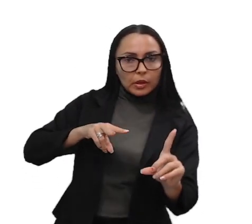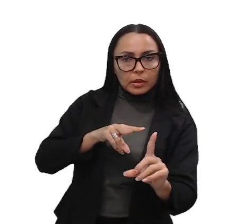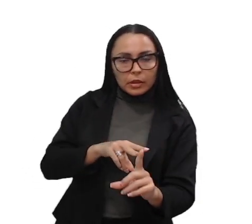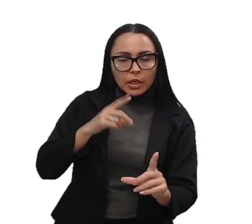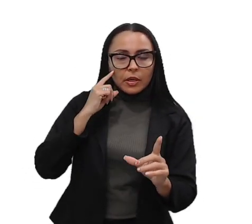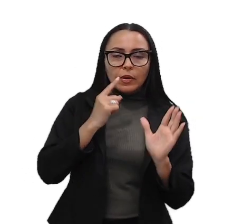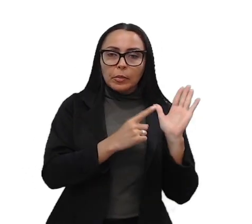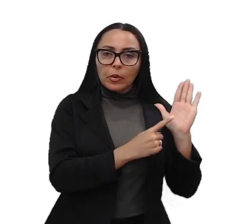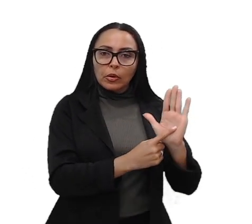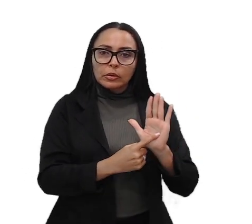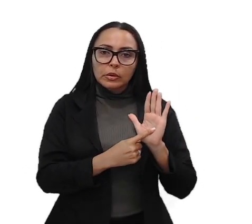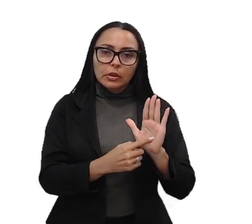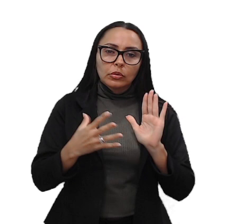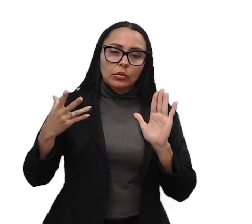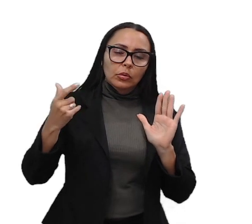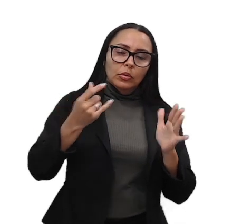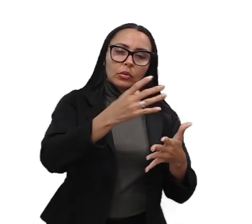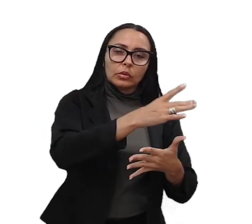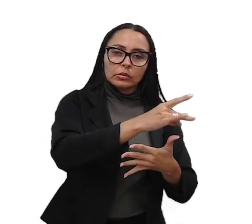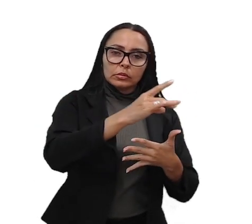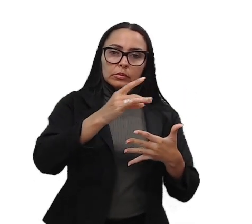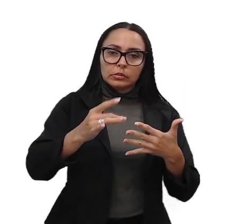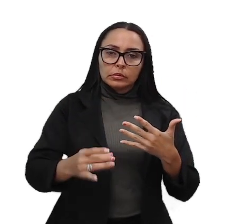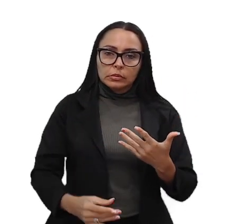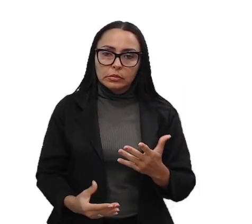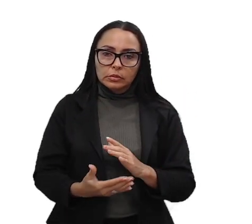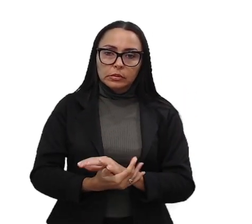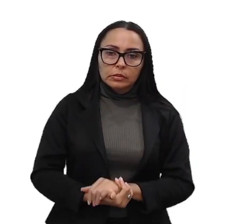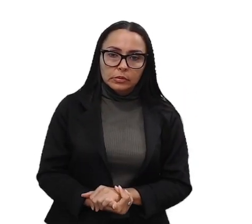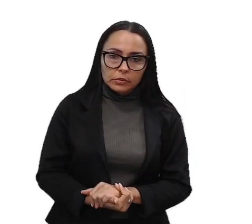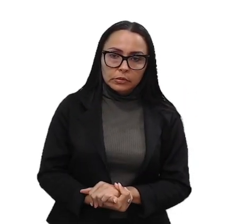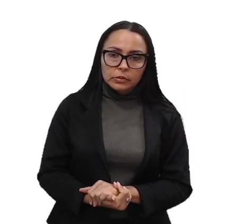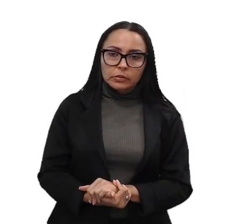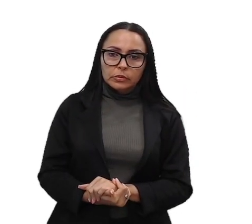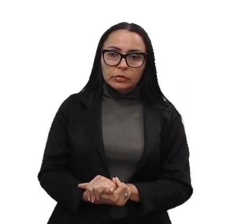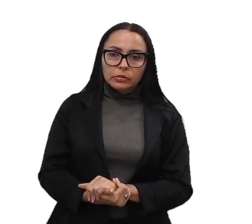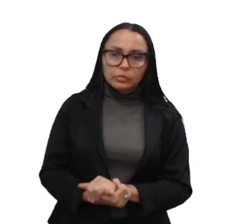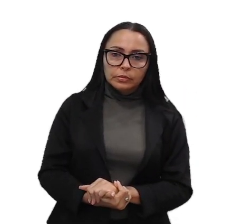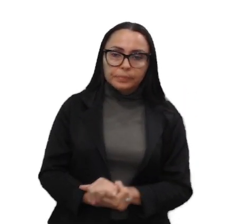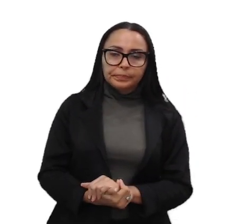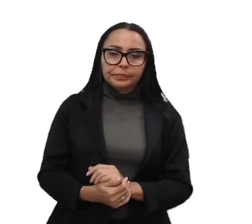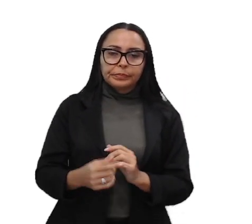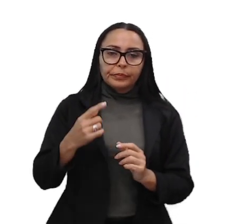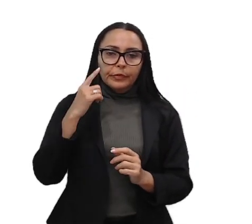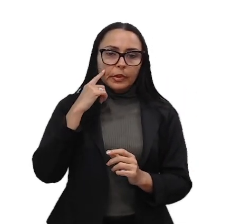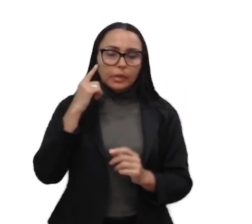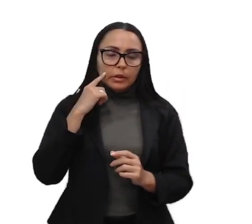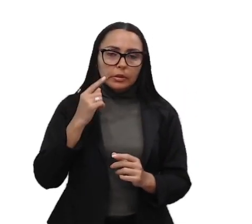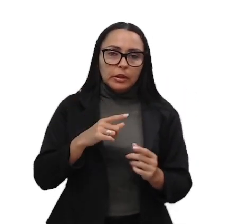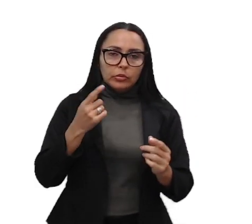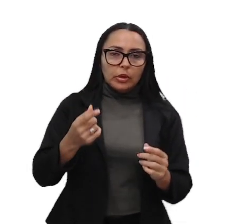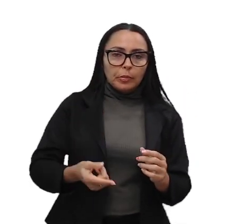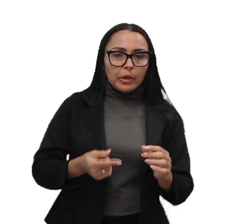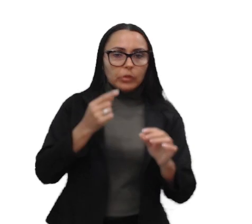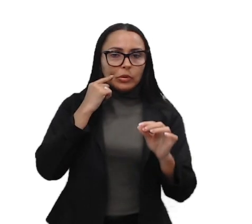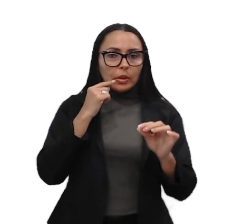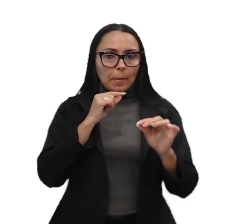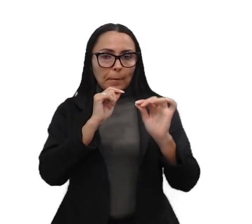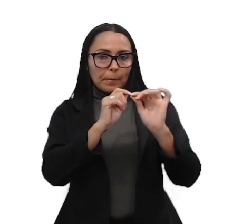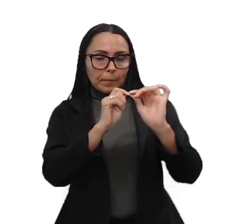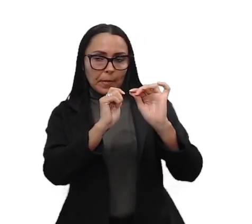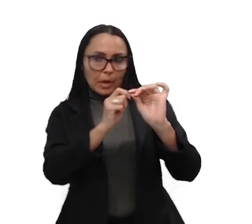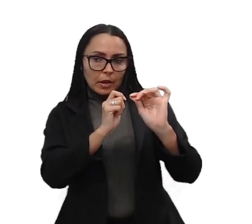mostrando também todos os detalhes, detalhes dos móveis, até o tamanho de parafuso dentro desse projeto a gente pode estar